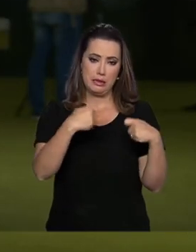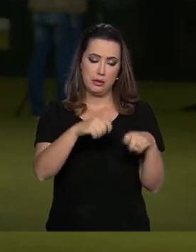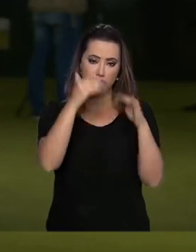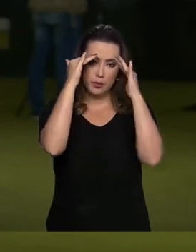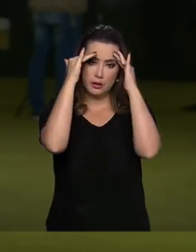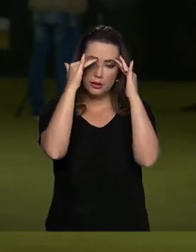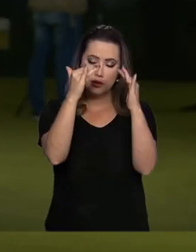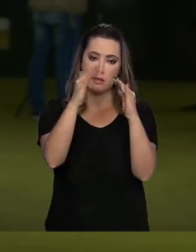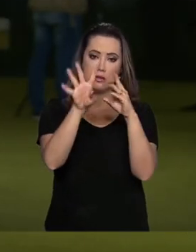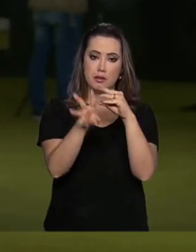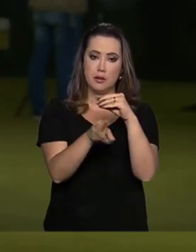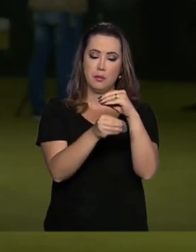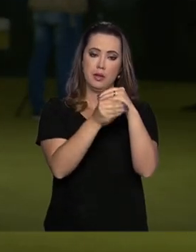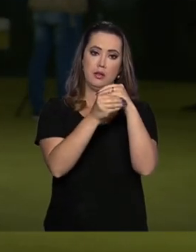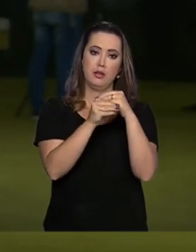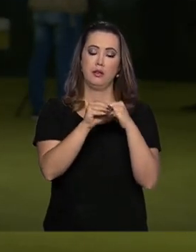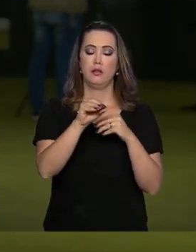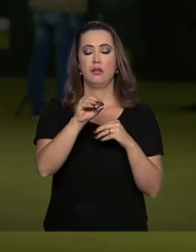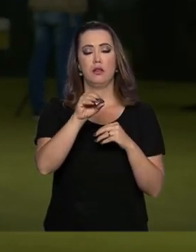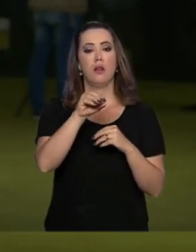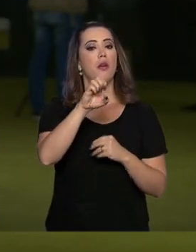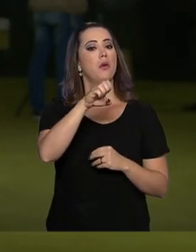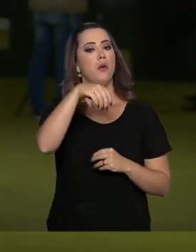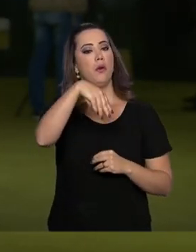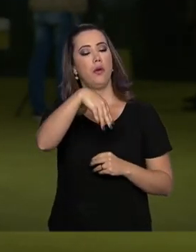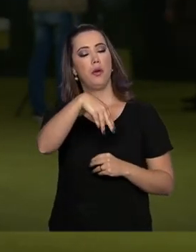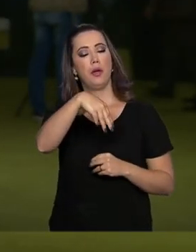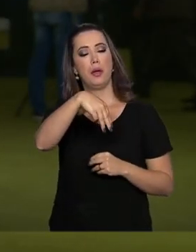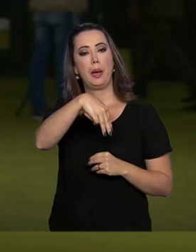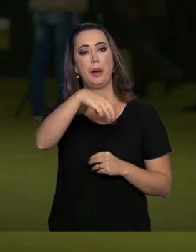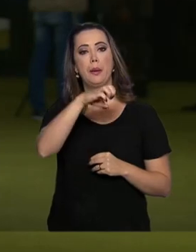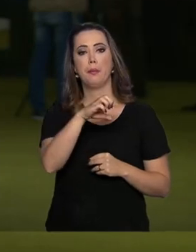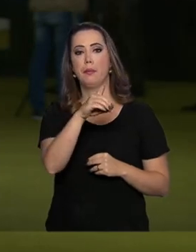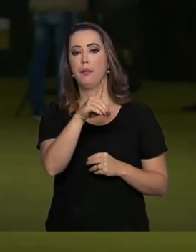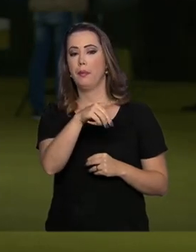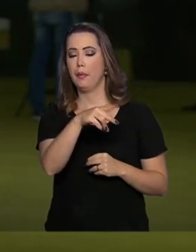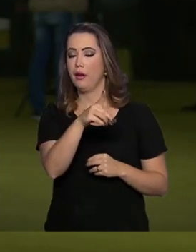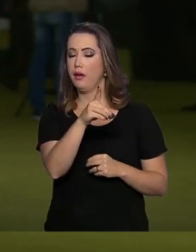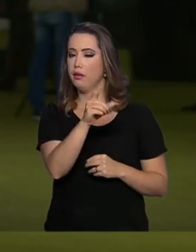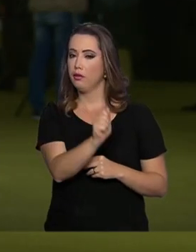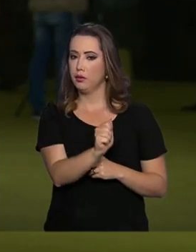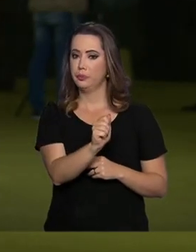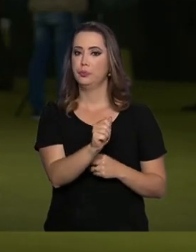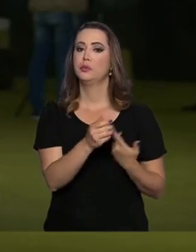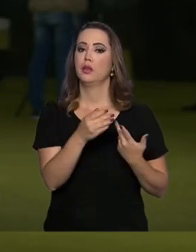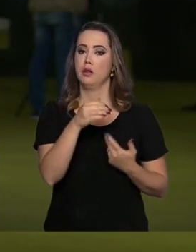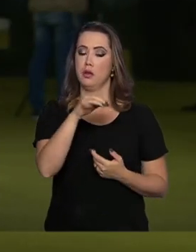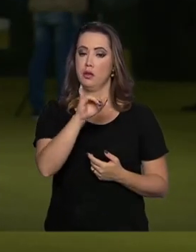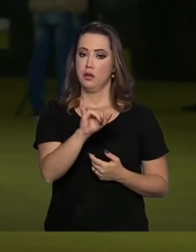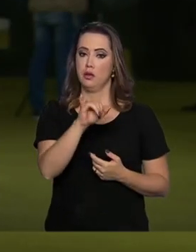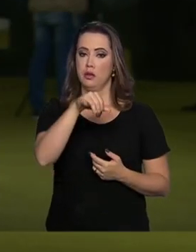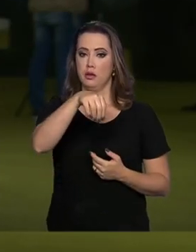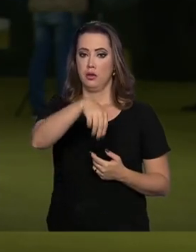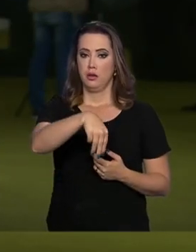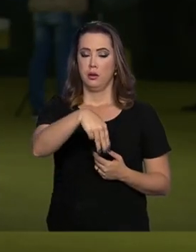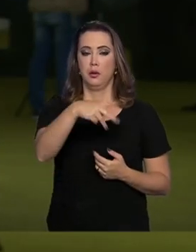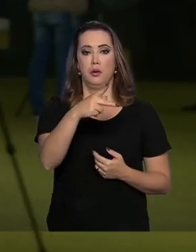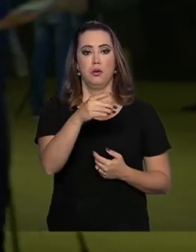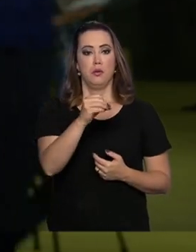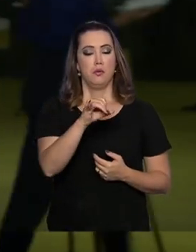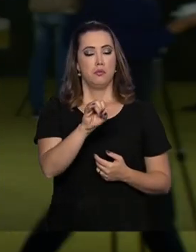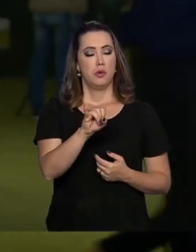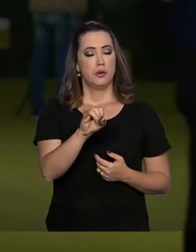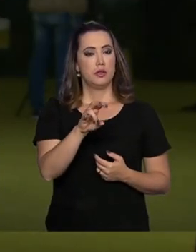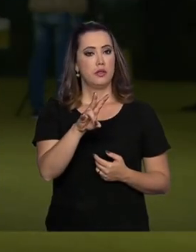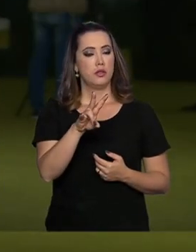emendas impositivas, no valor de 30 bilhões de reais. Então, caso esse veto não seja derrubado, continuará com o presidente